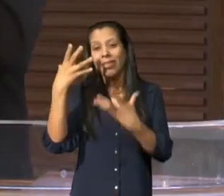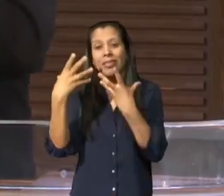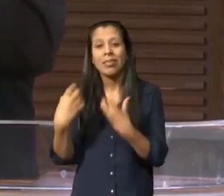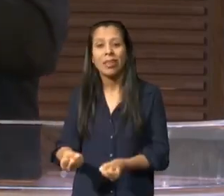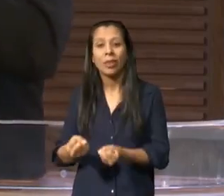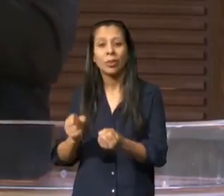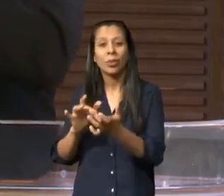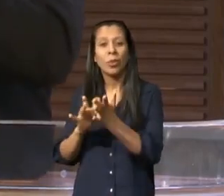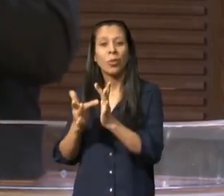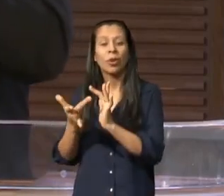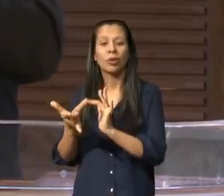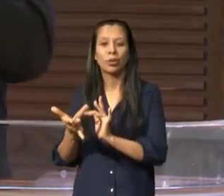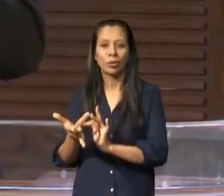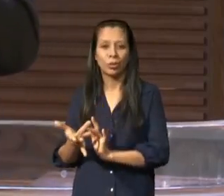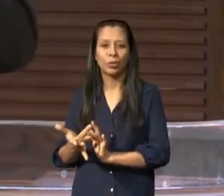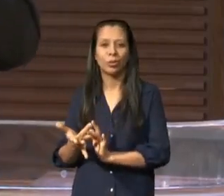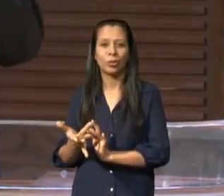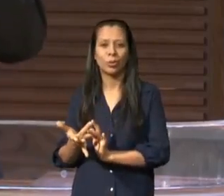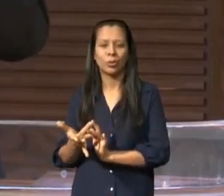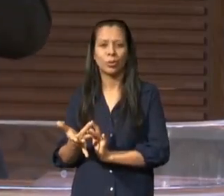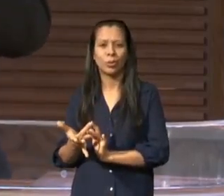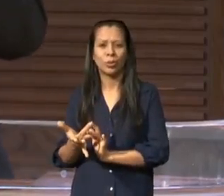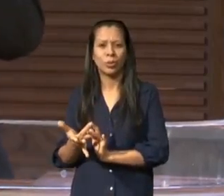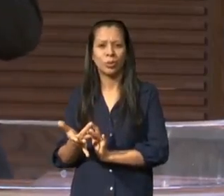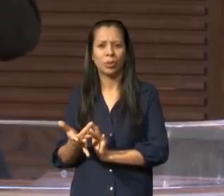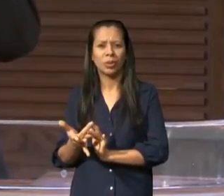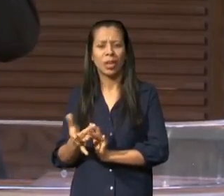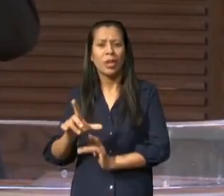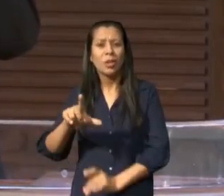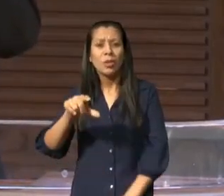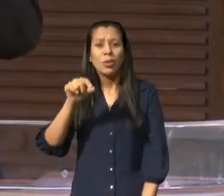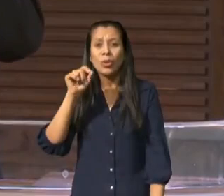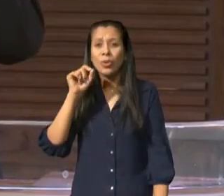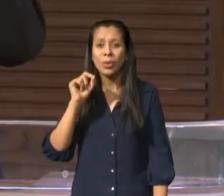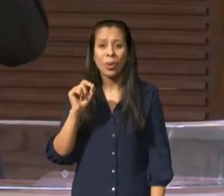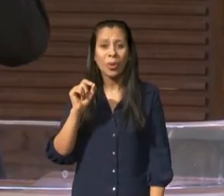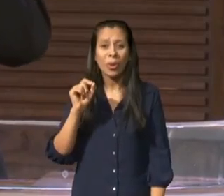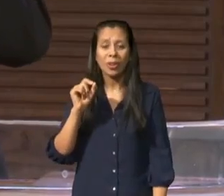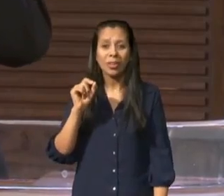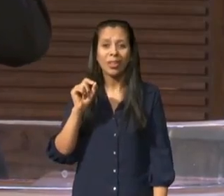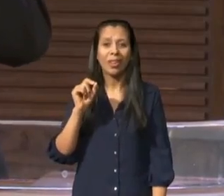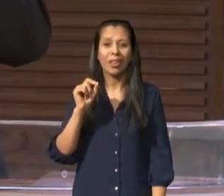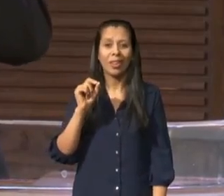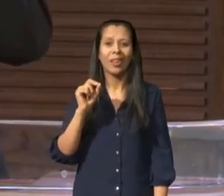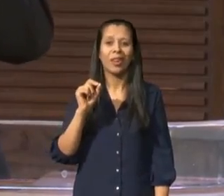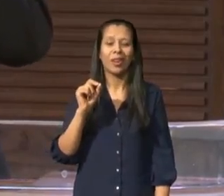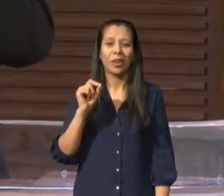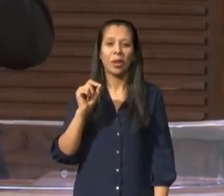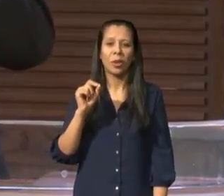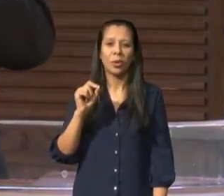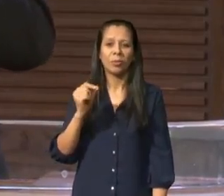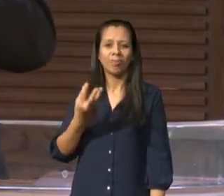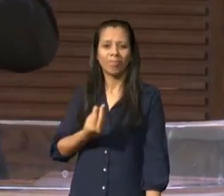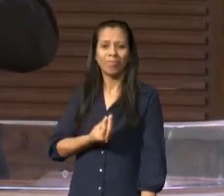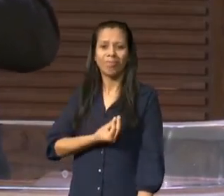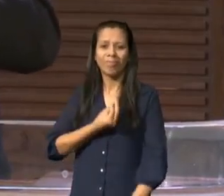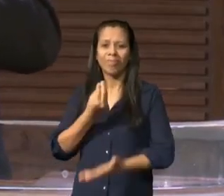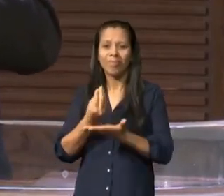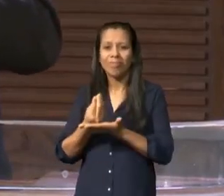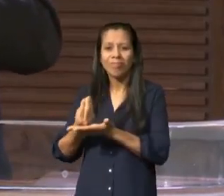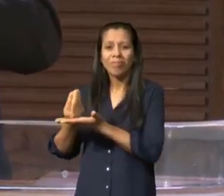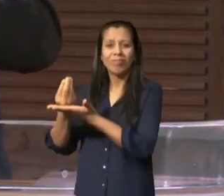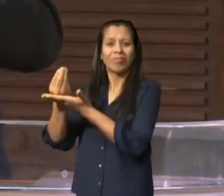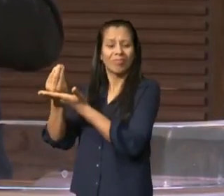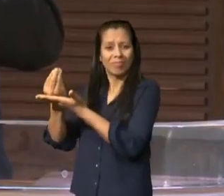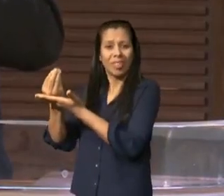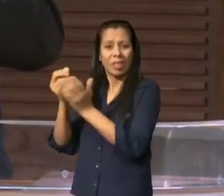para este momento especial da decisão de uma pessoa que quer estar junto comigo junto com você